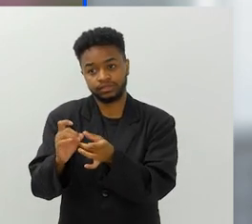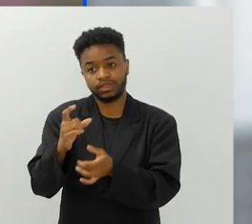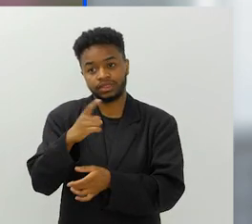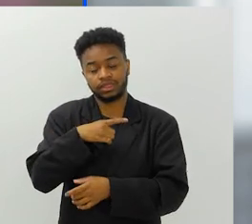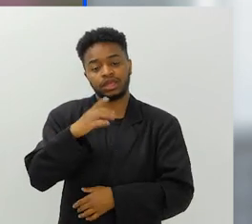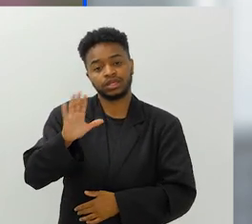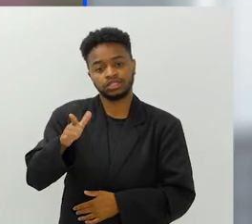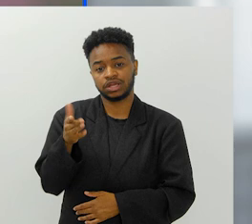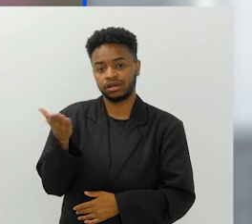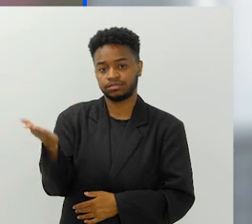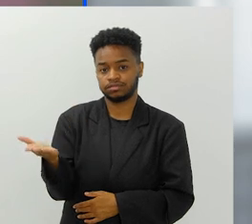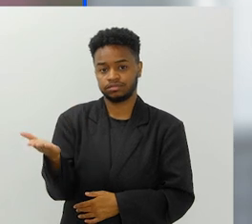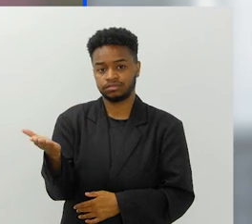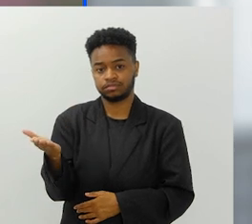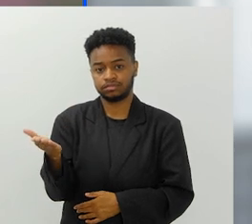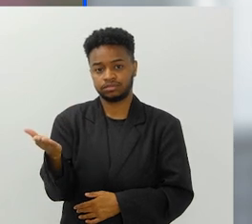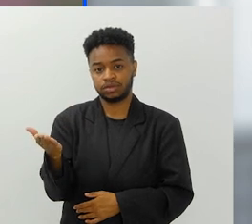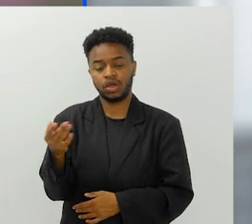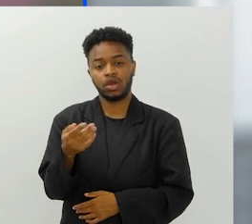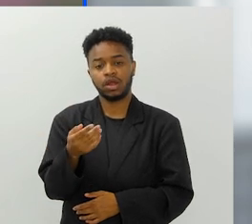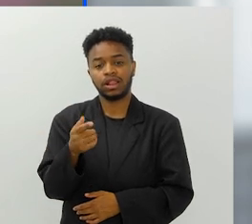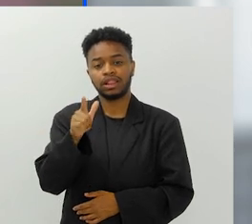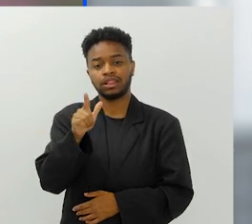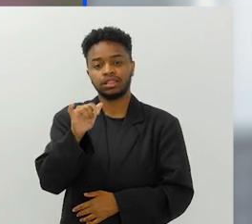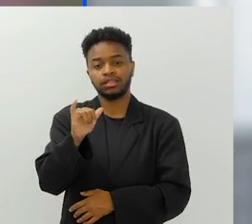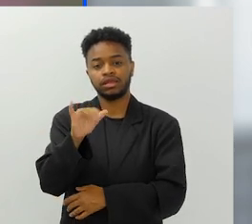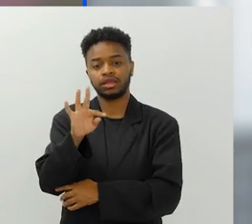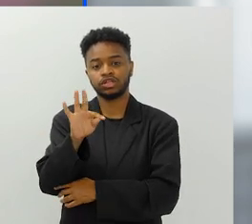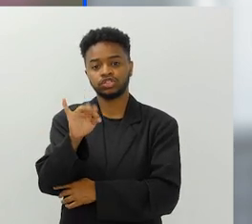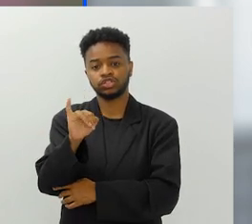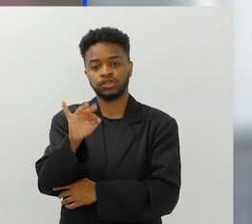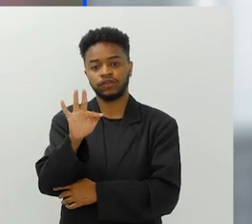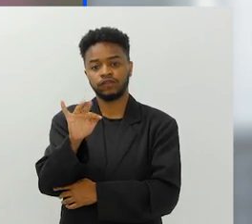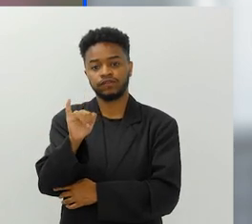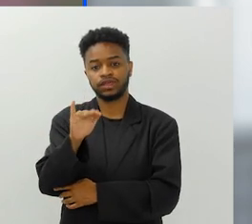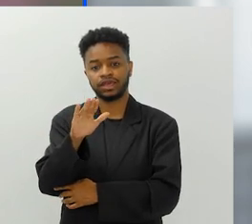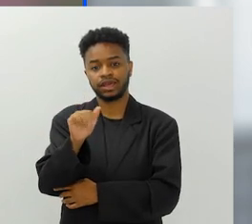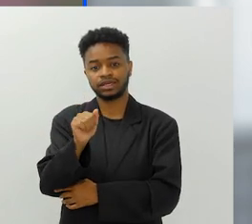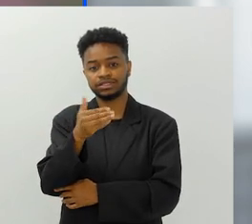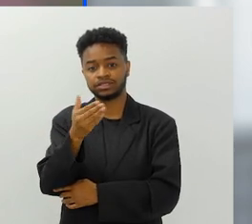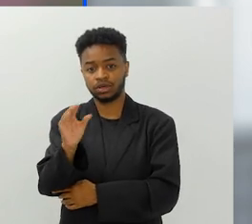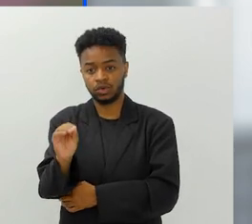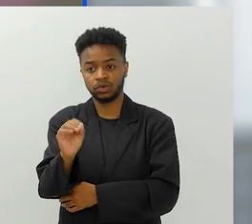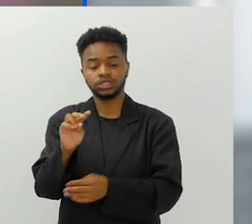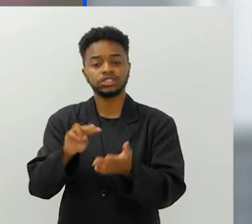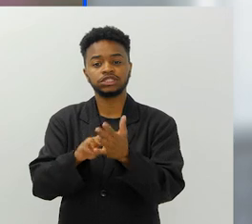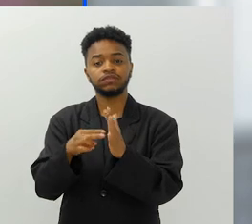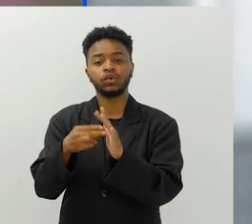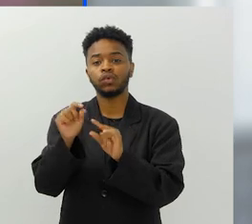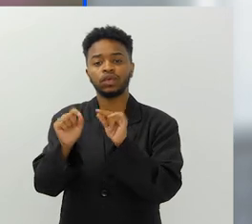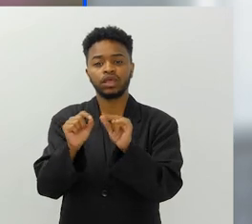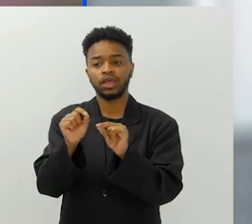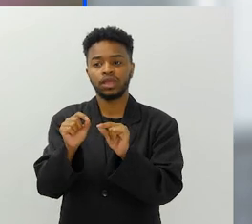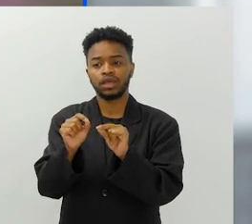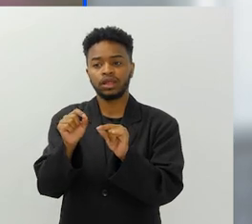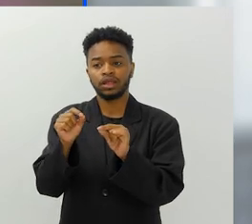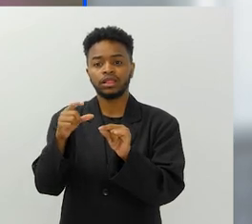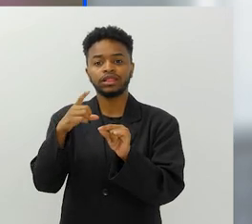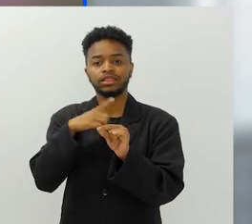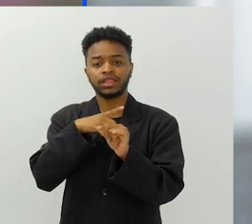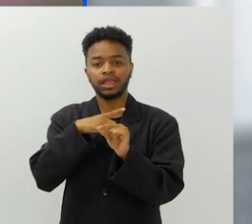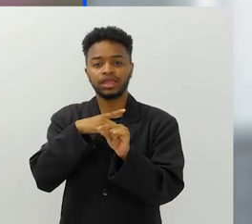já existia um processo de litificação que a gente chama, que é quase como ele virando,